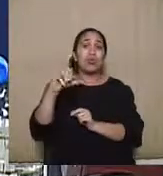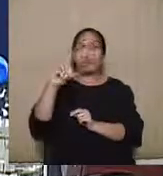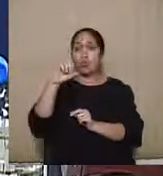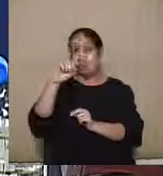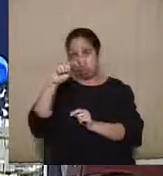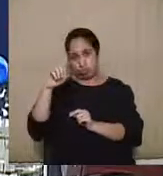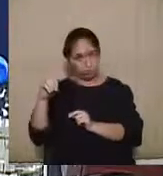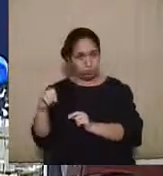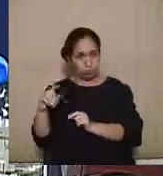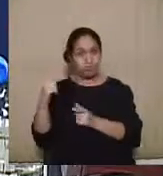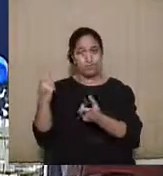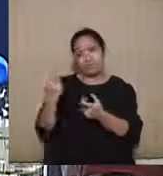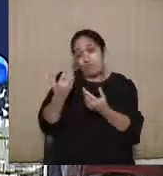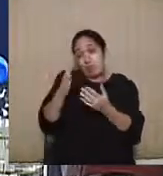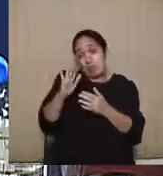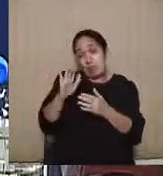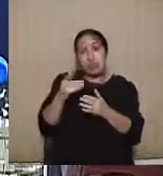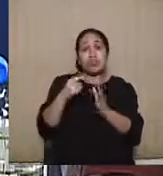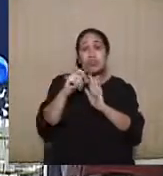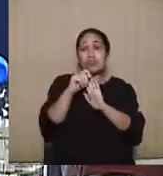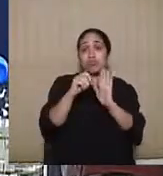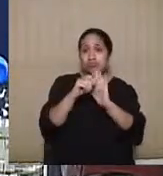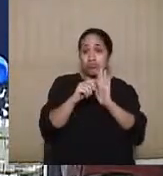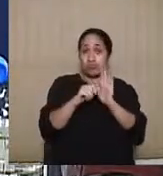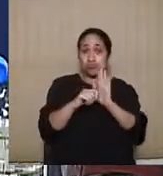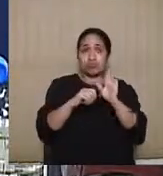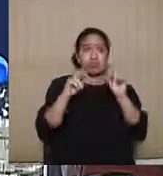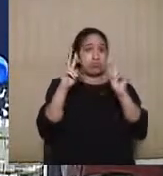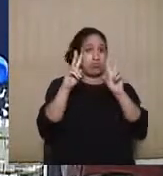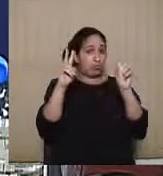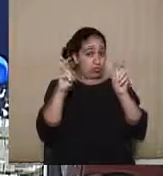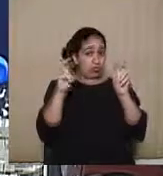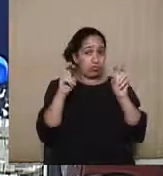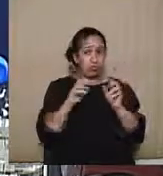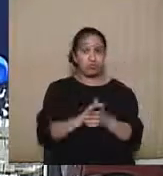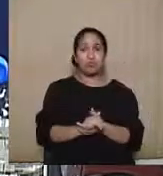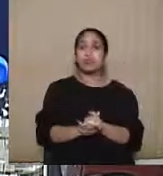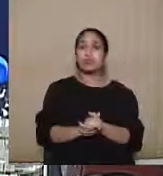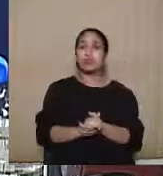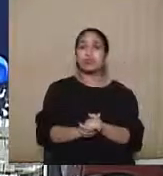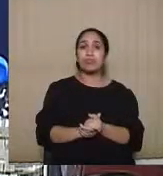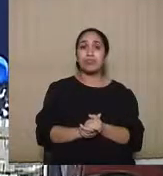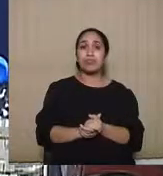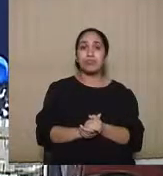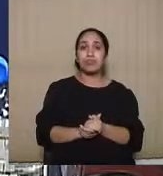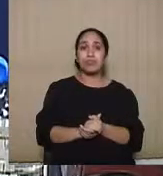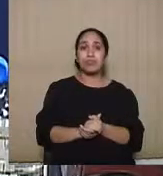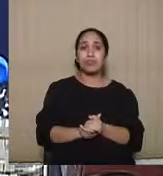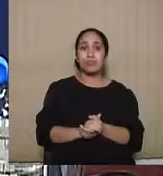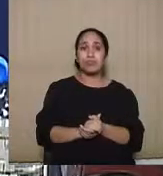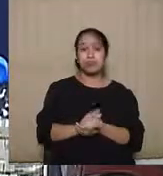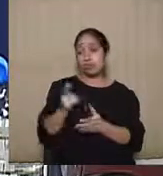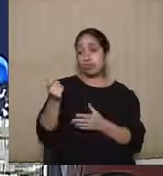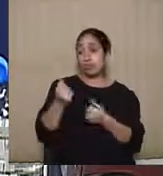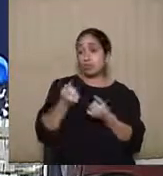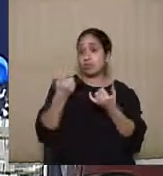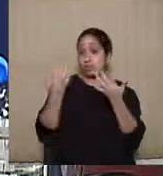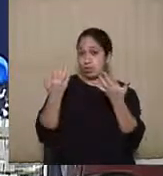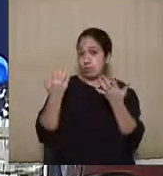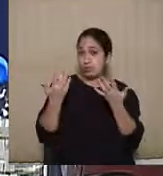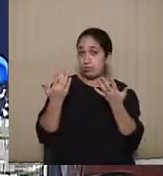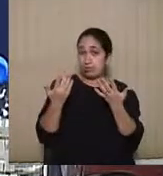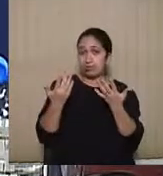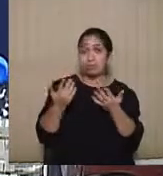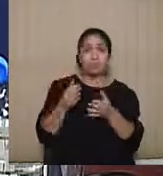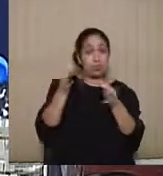depender do que estiver escrito lá no título, quer dizer, no título judicial condenatório, tem que falar na decisão, no